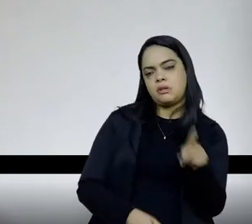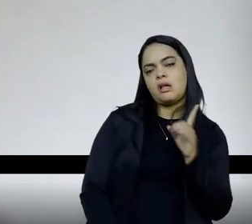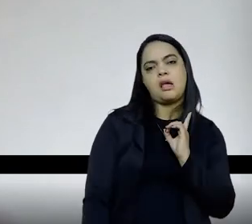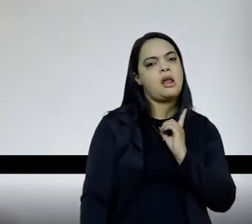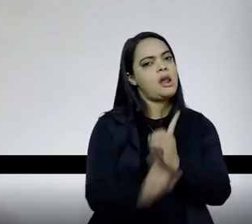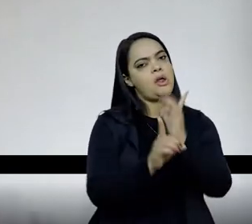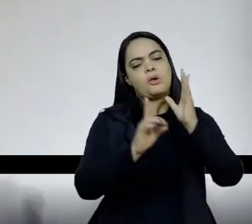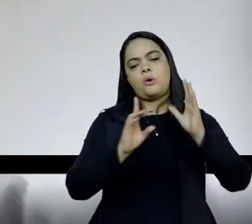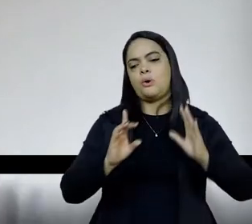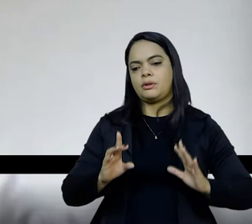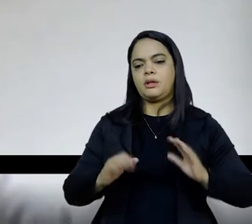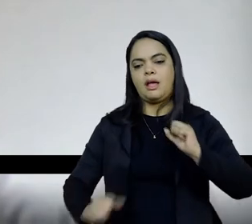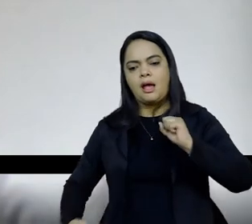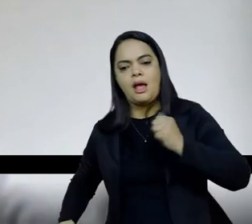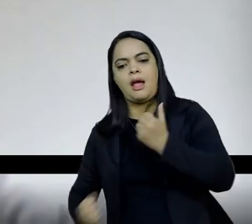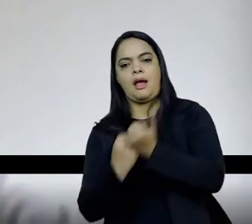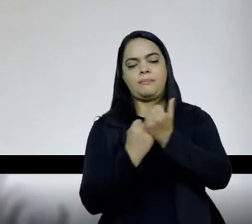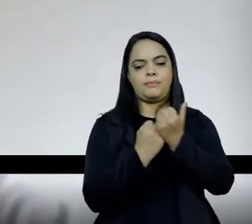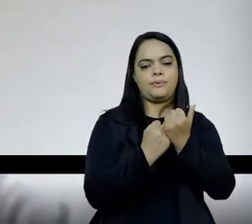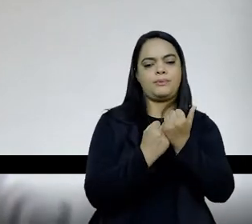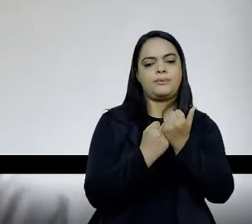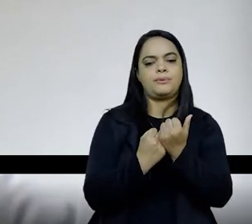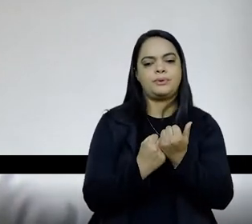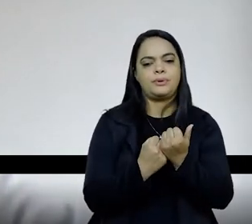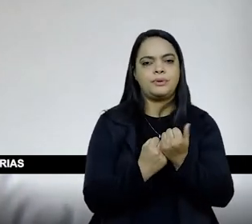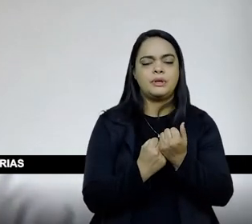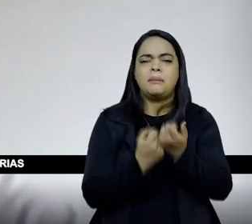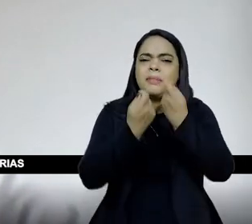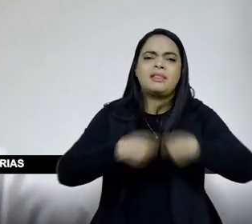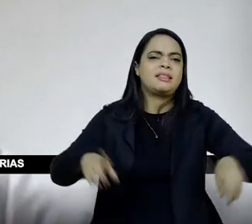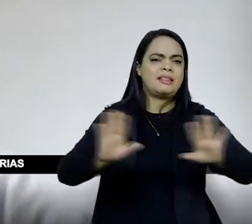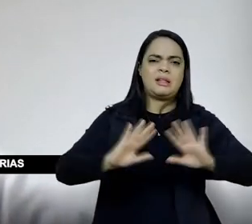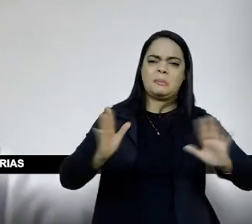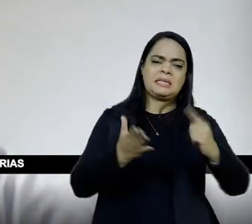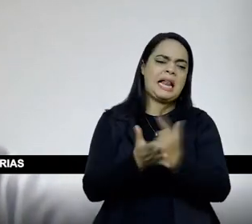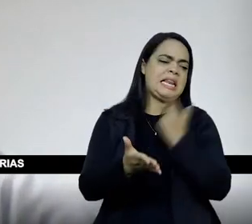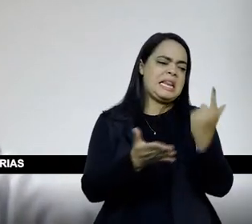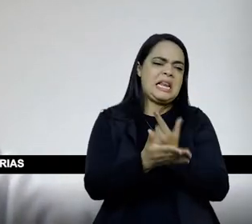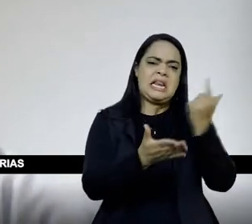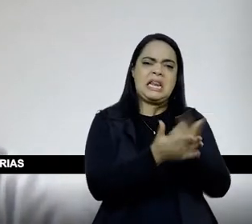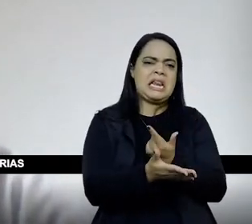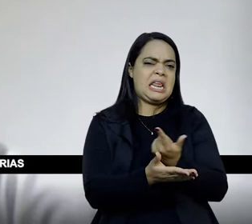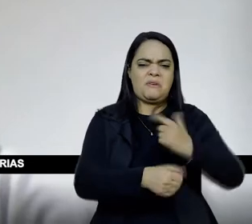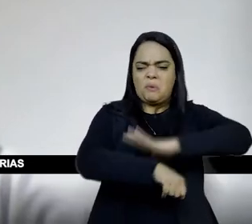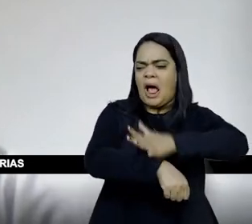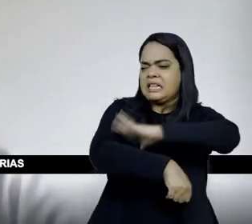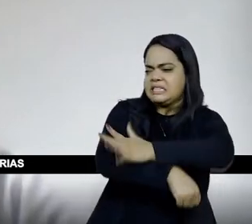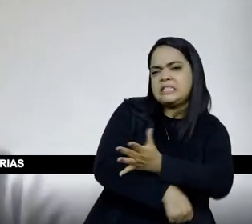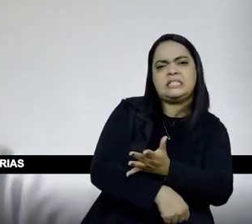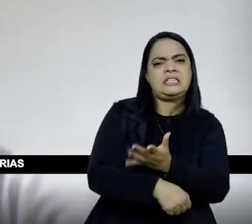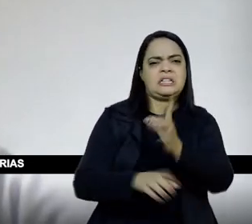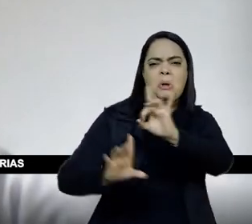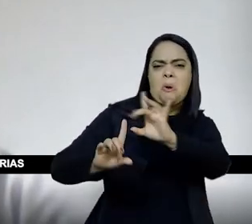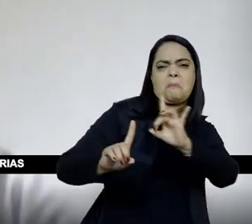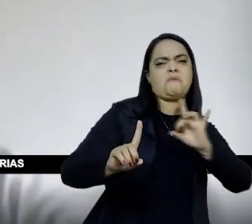apoio nesse tipo de instrumento para que não precise usar livro didático, racistas, homofóbicos,